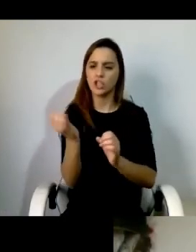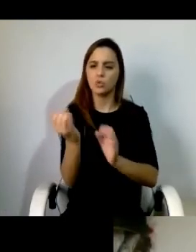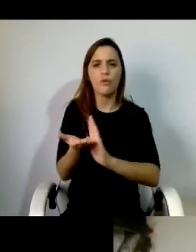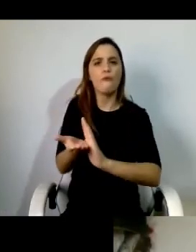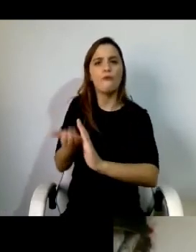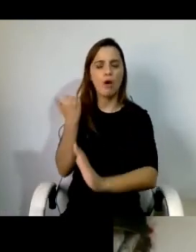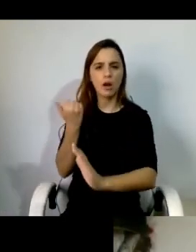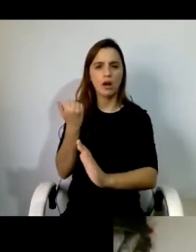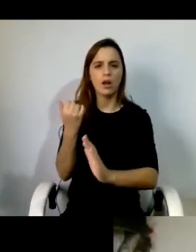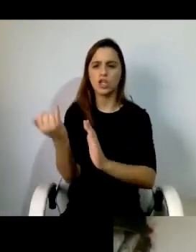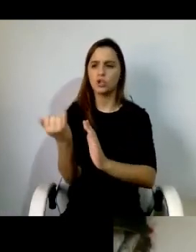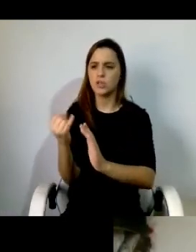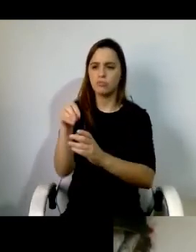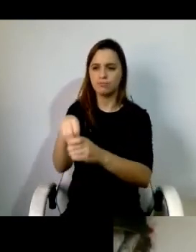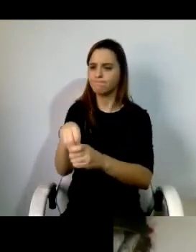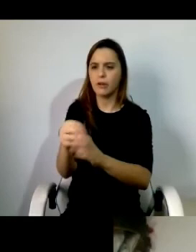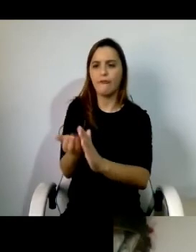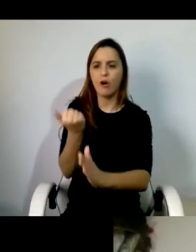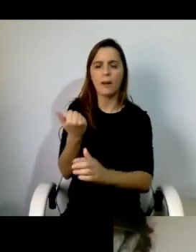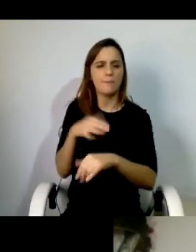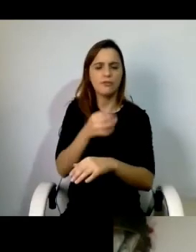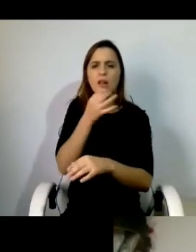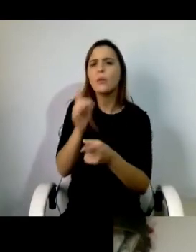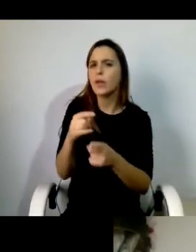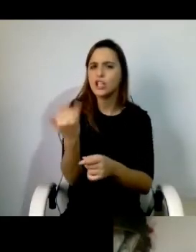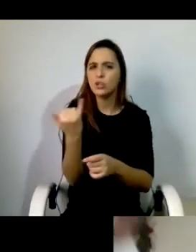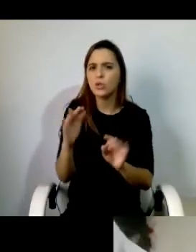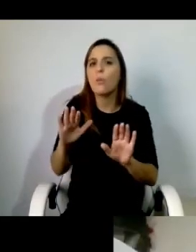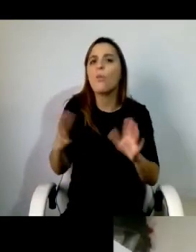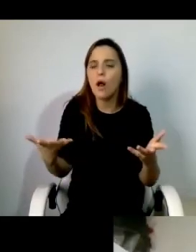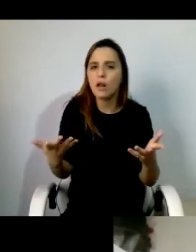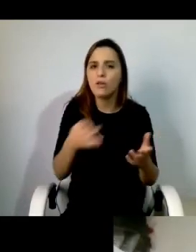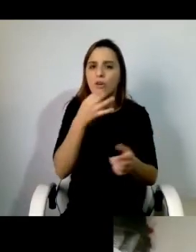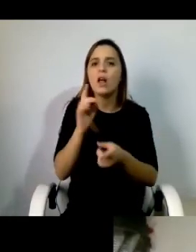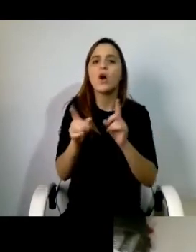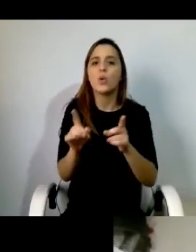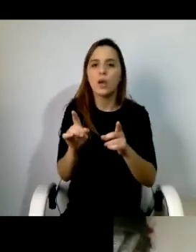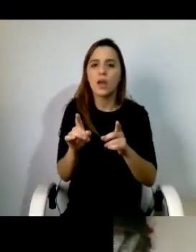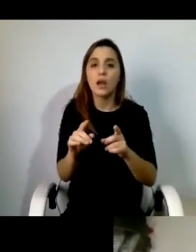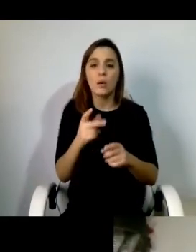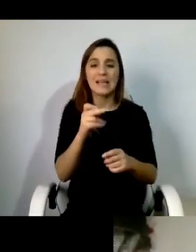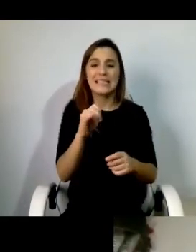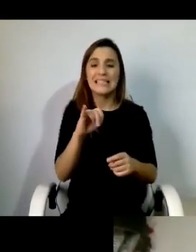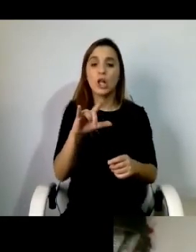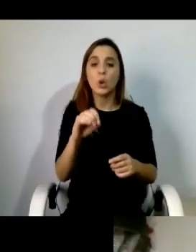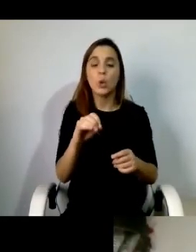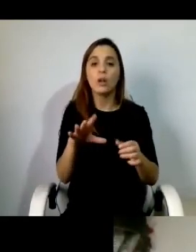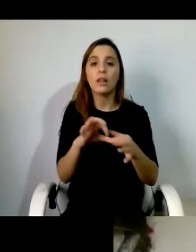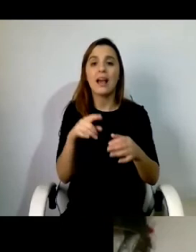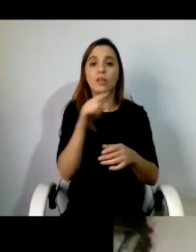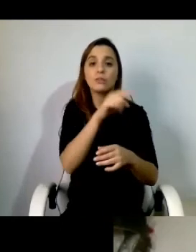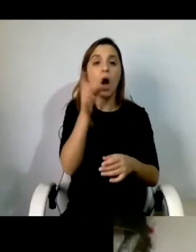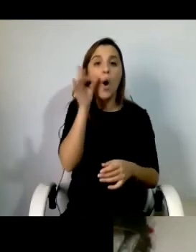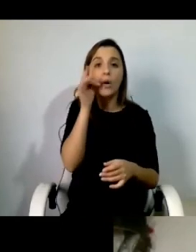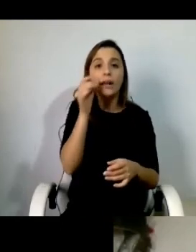sobre do que é que estamos a falar de que instituições é que estamos a falar estamos a falar dos asilos que existem na Hungria na Bulcária estamos a falar de